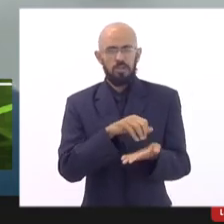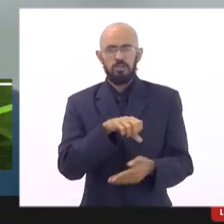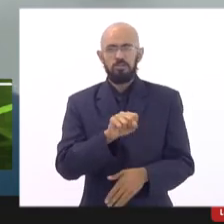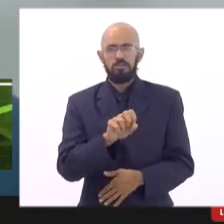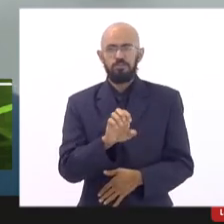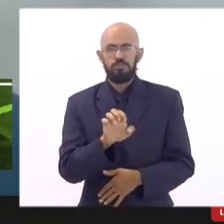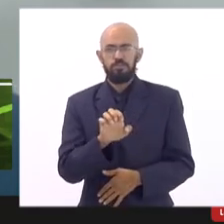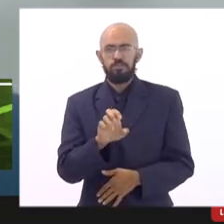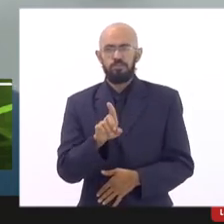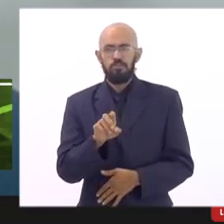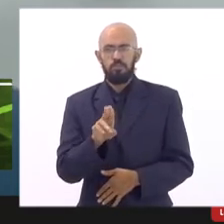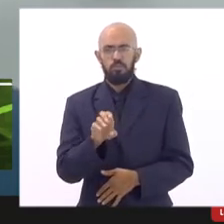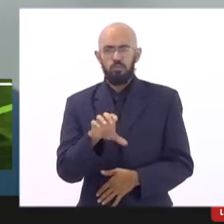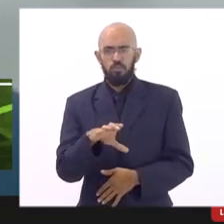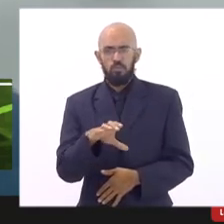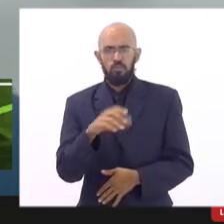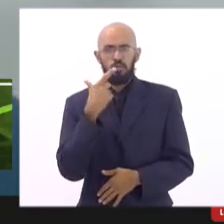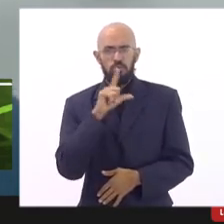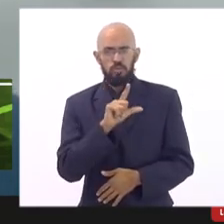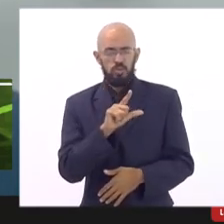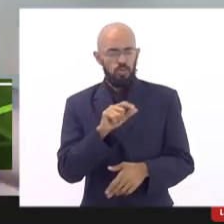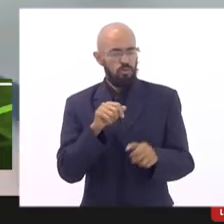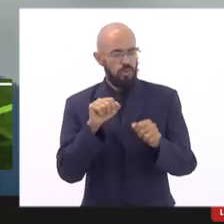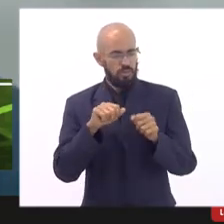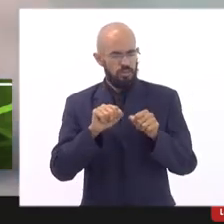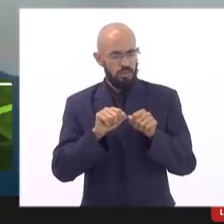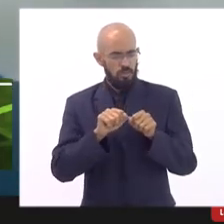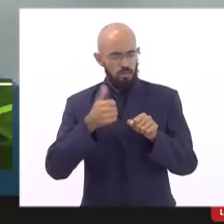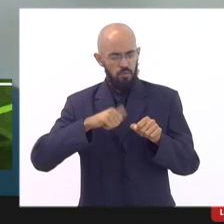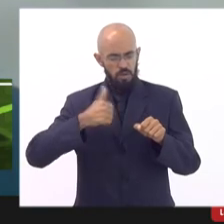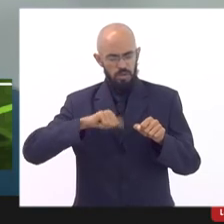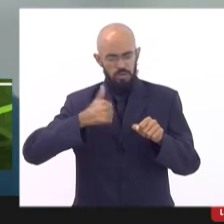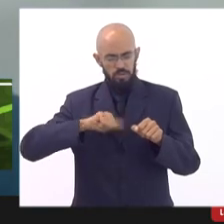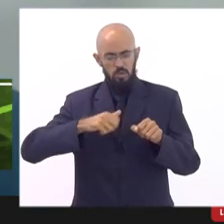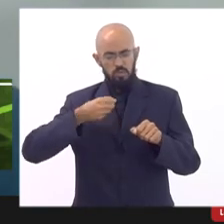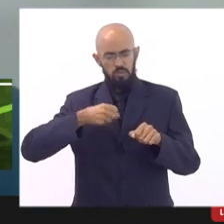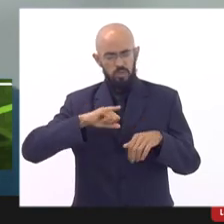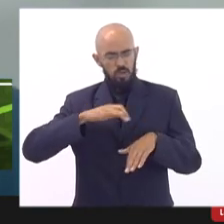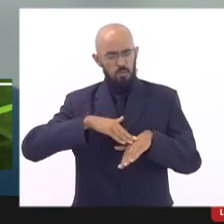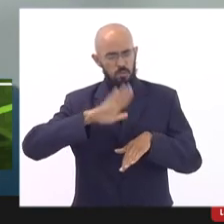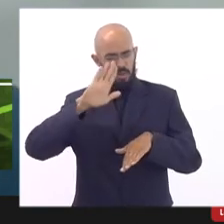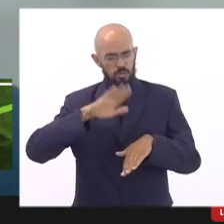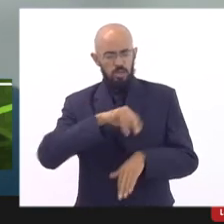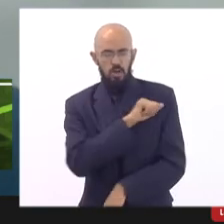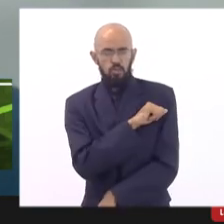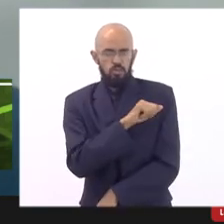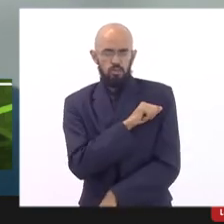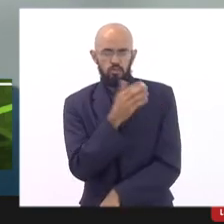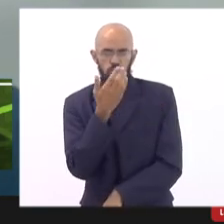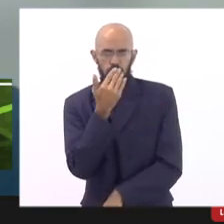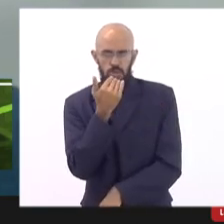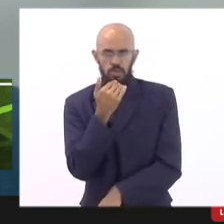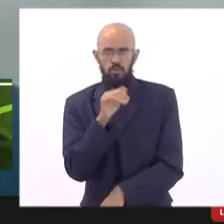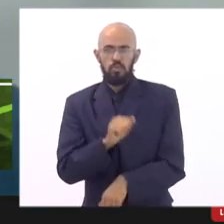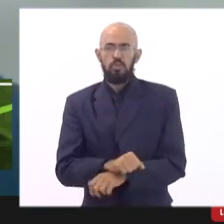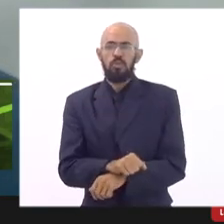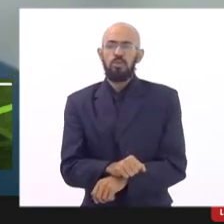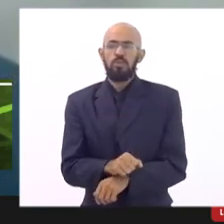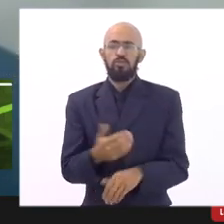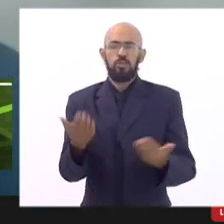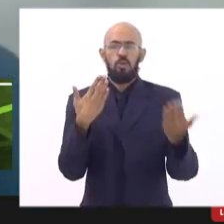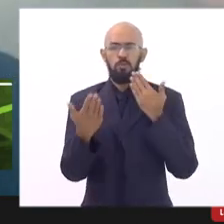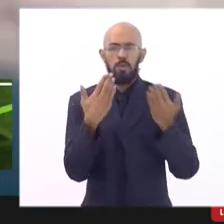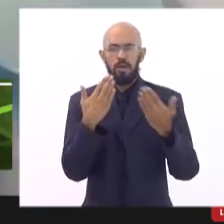alguma análise do número de alunos que vem se alimentando para ver se esse número aumentou em relação a 2019